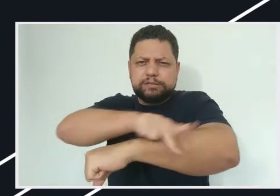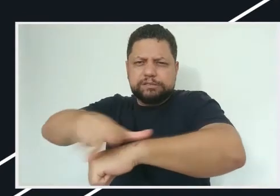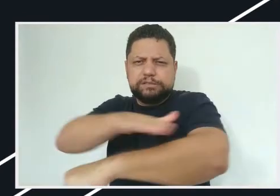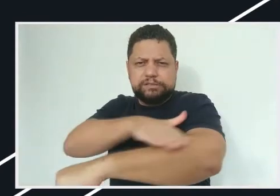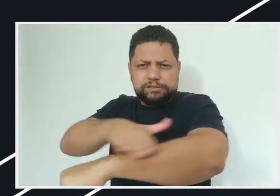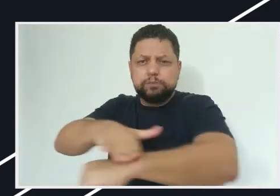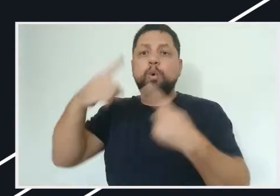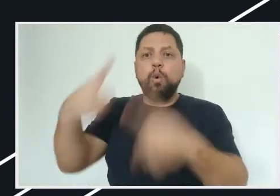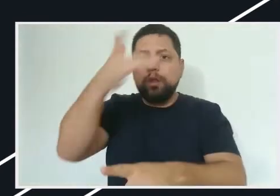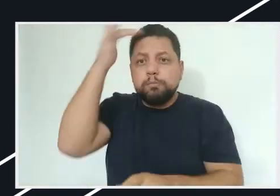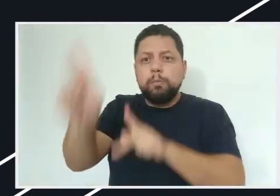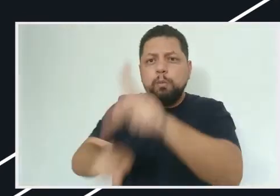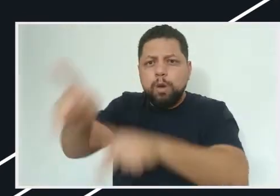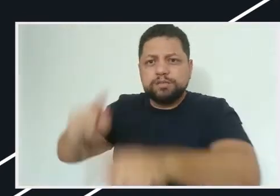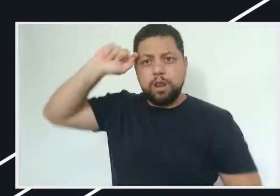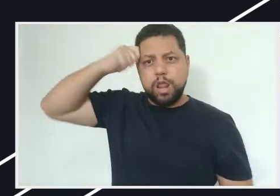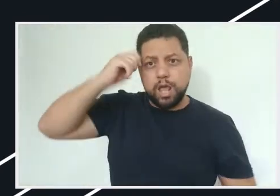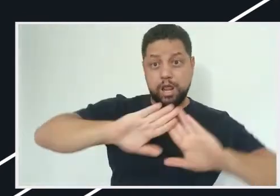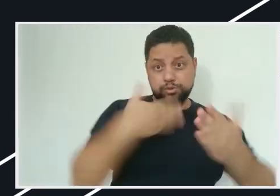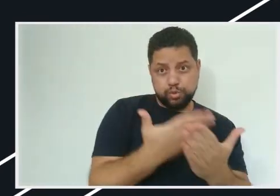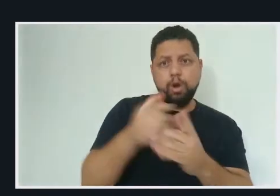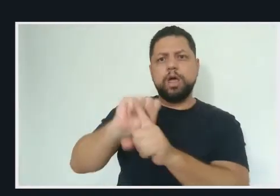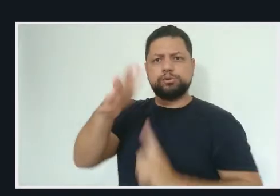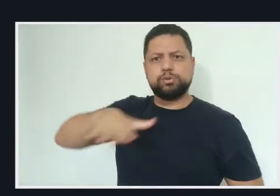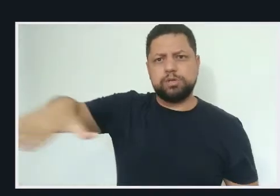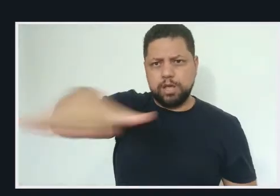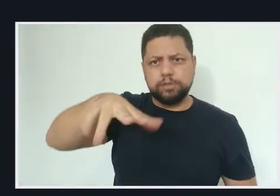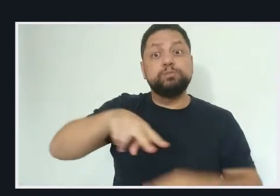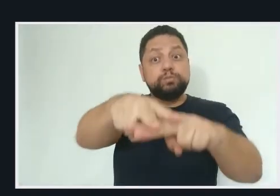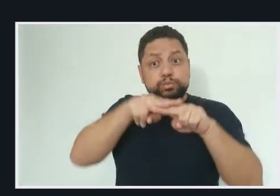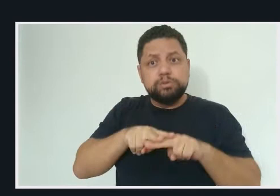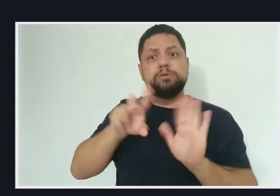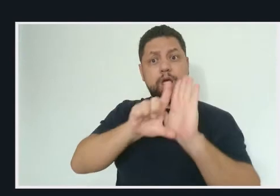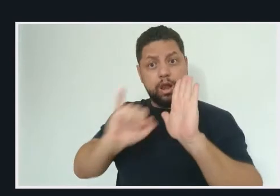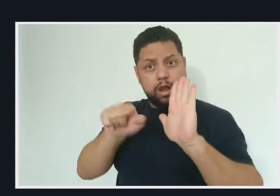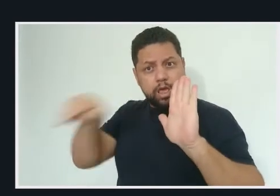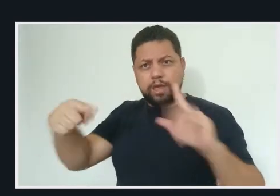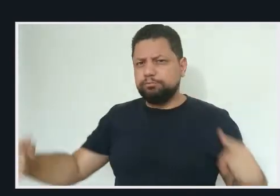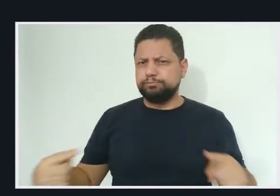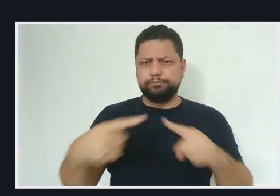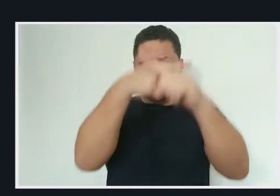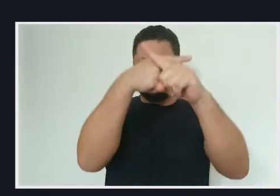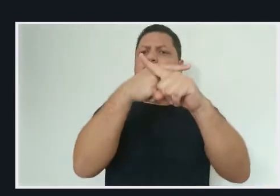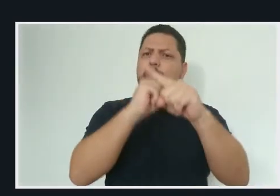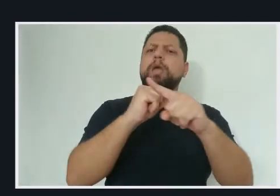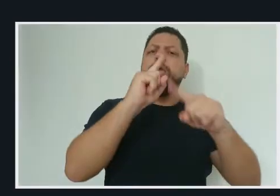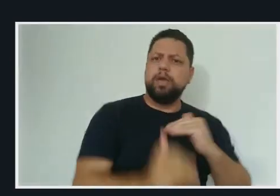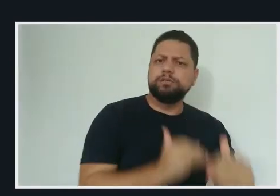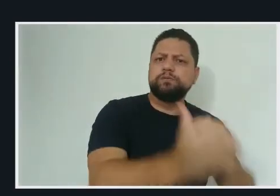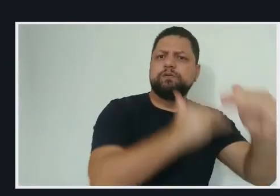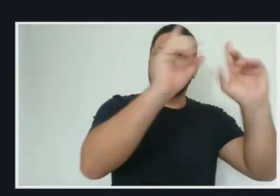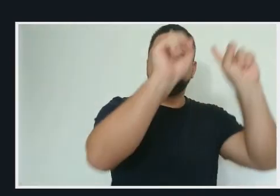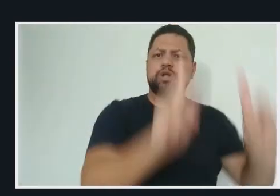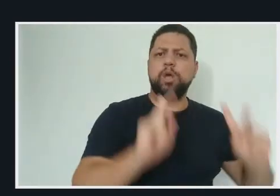Tribunal Federal na garantia da aplicação da Constituição. Convidamos as senhoras e os senhores a apreciar os memoriais